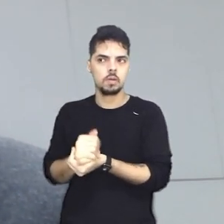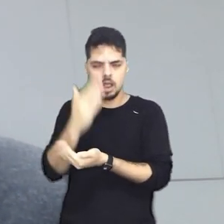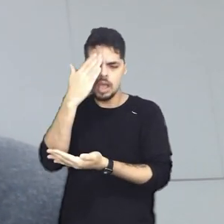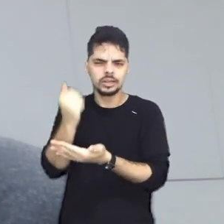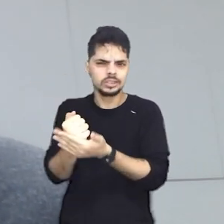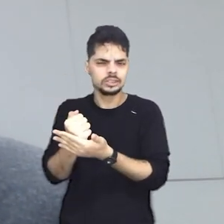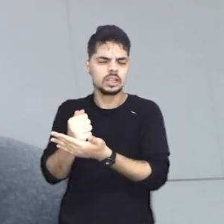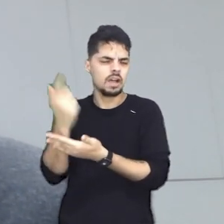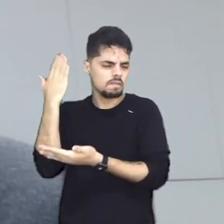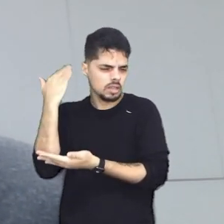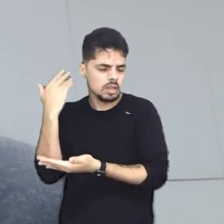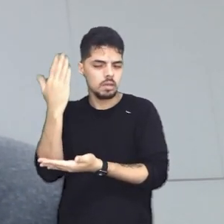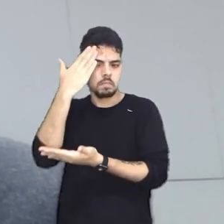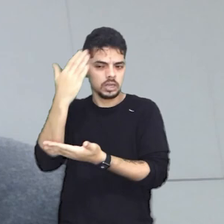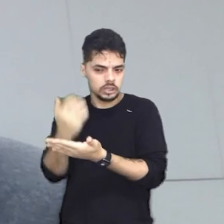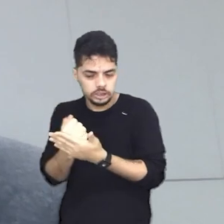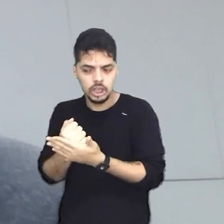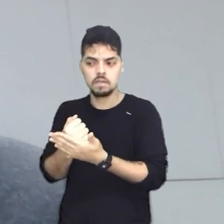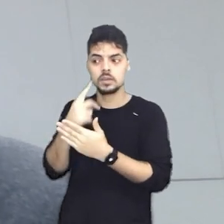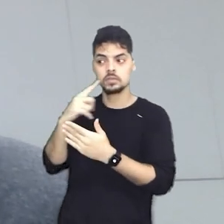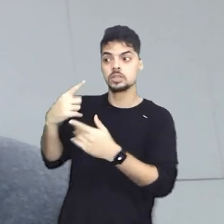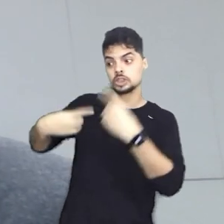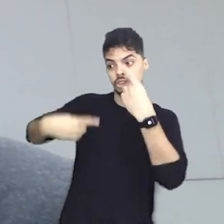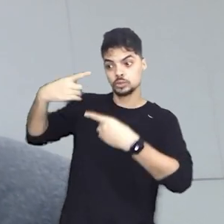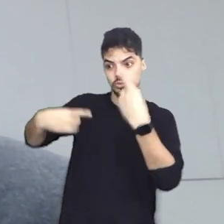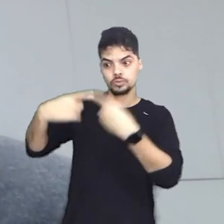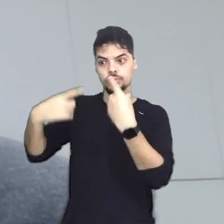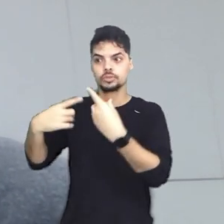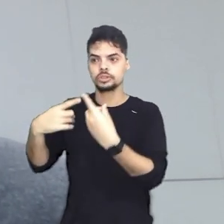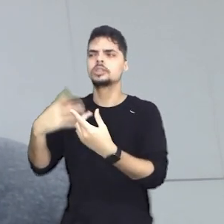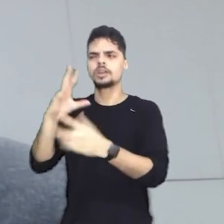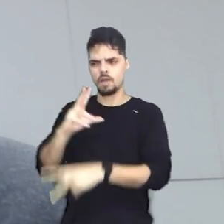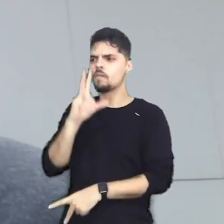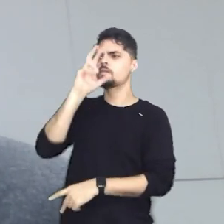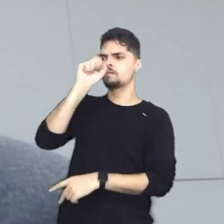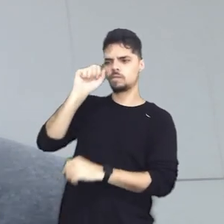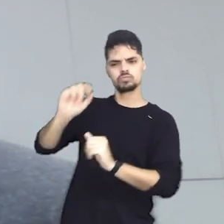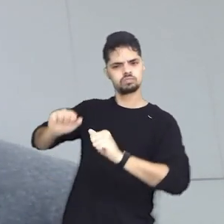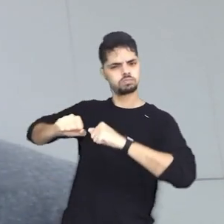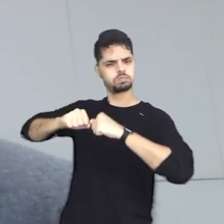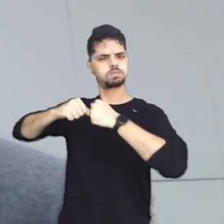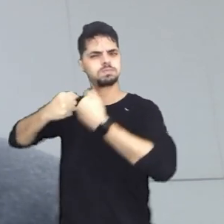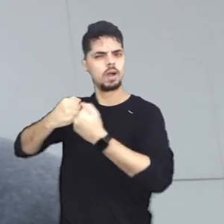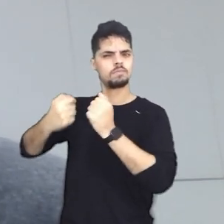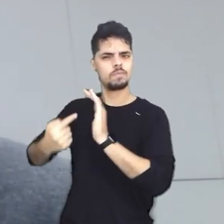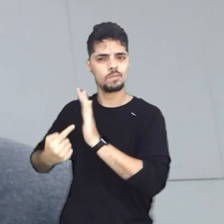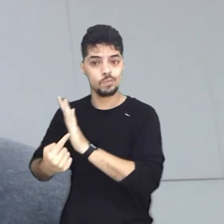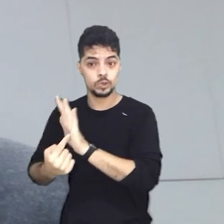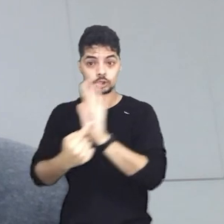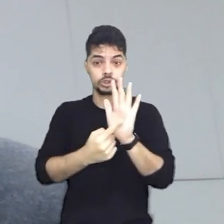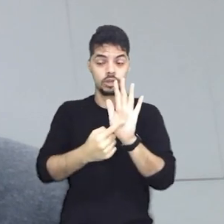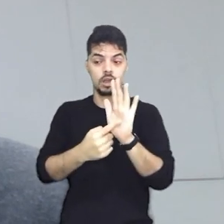da escravidão tomasse força nas discussões entre